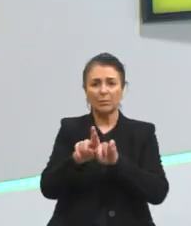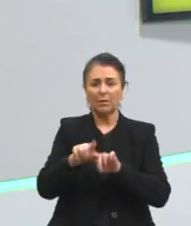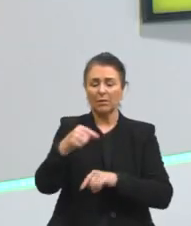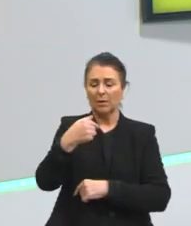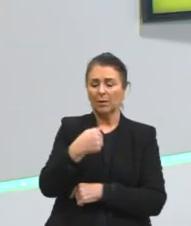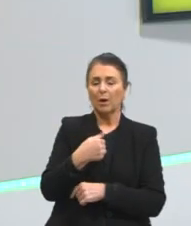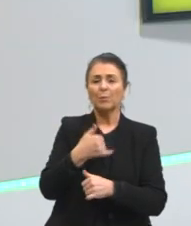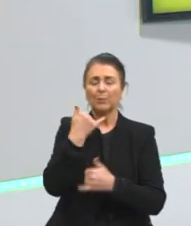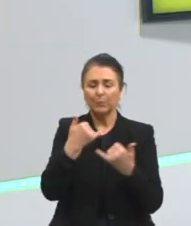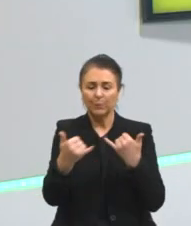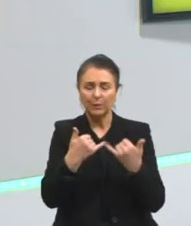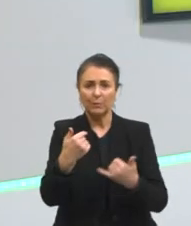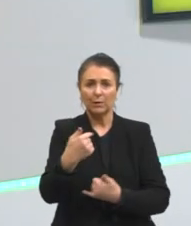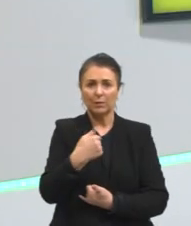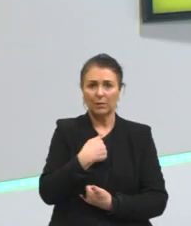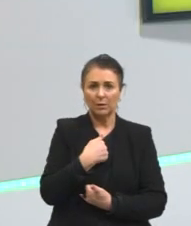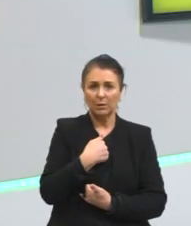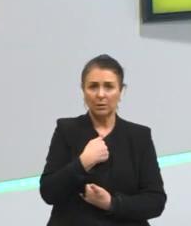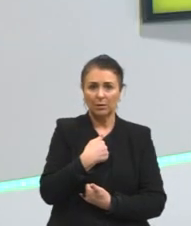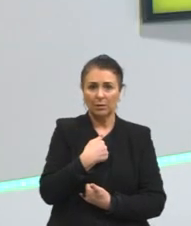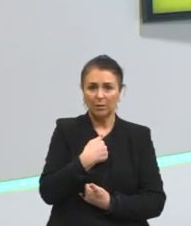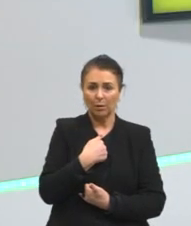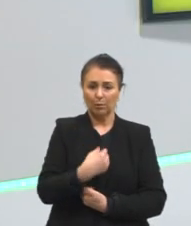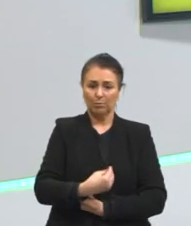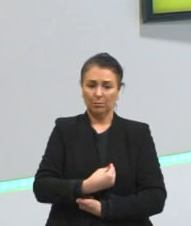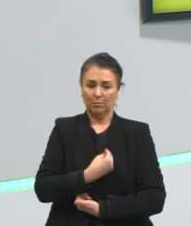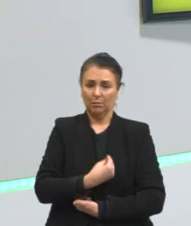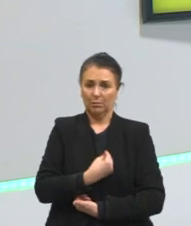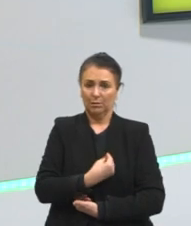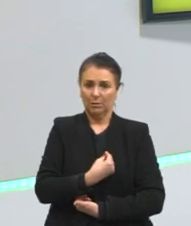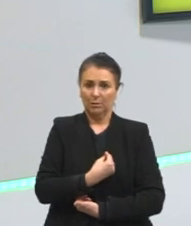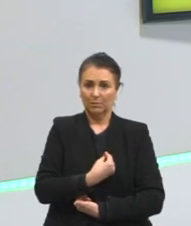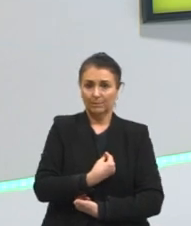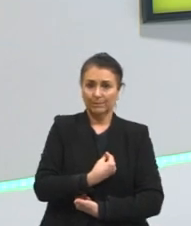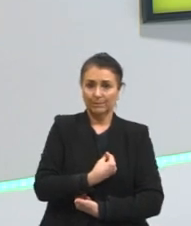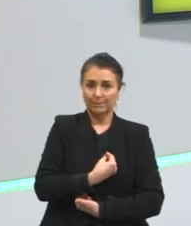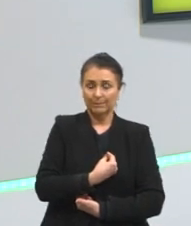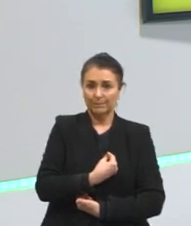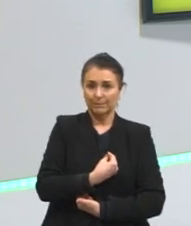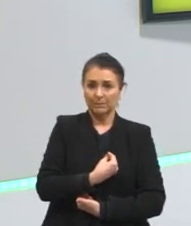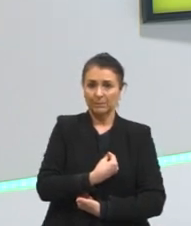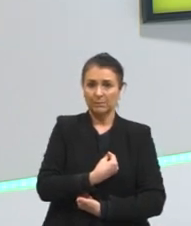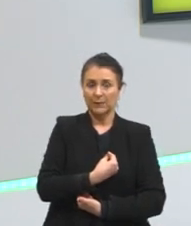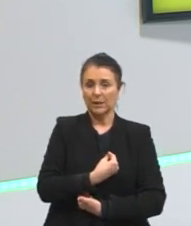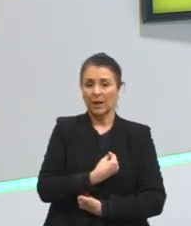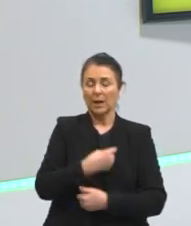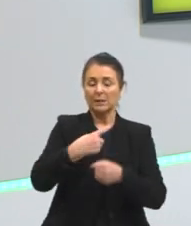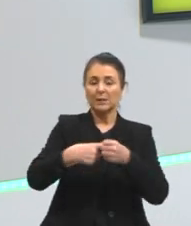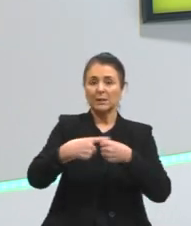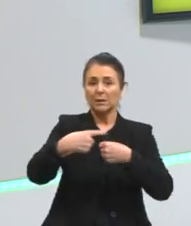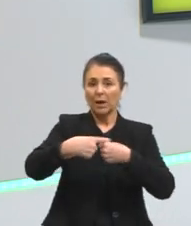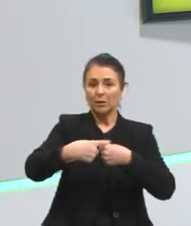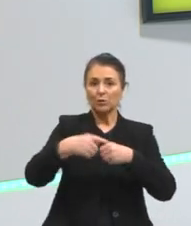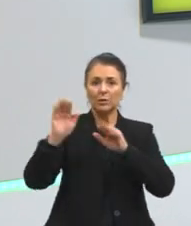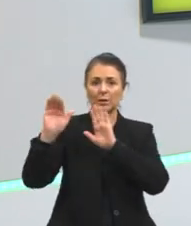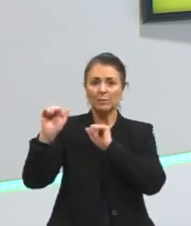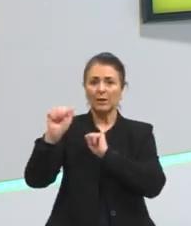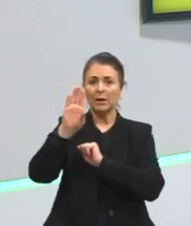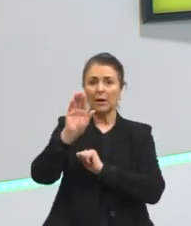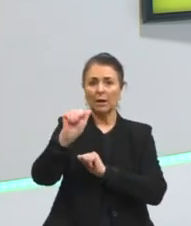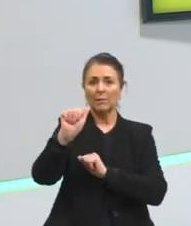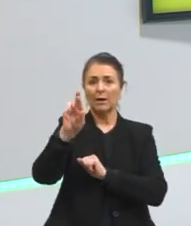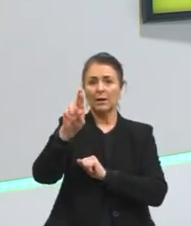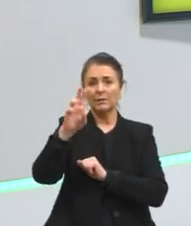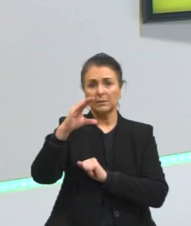vivi eu vivi em barcelona no passado né